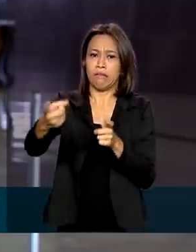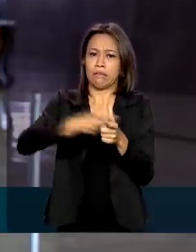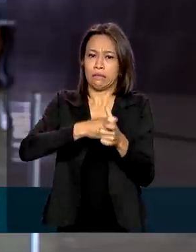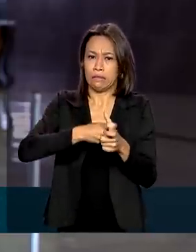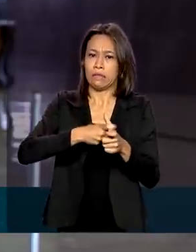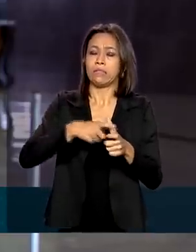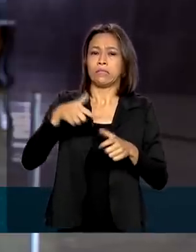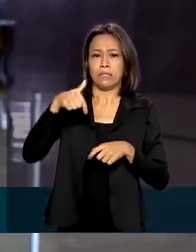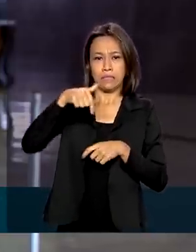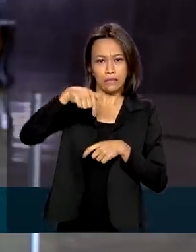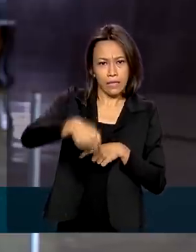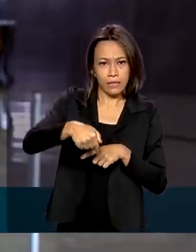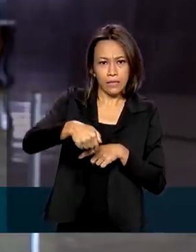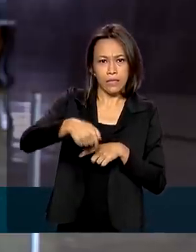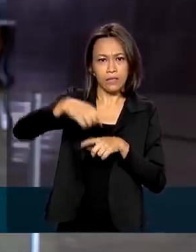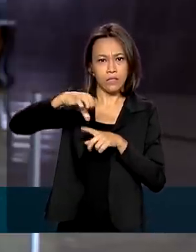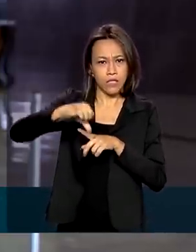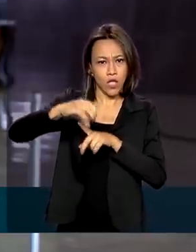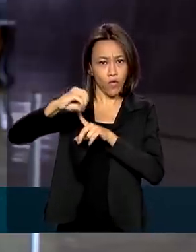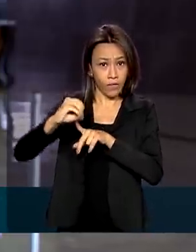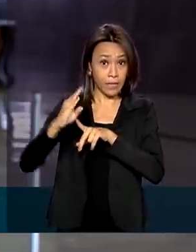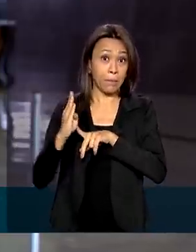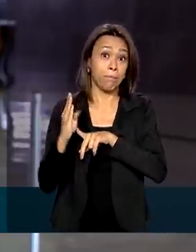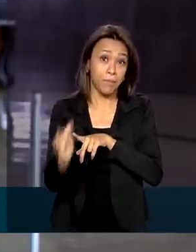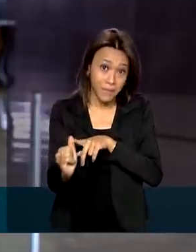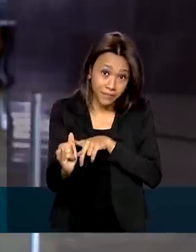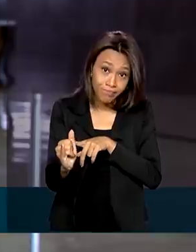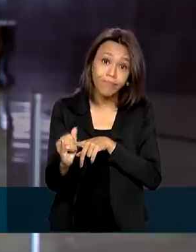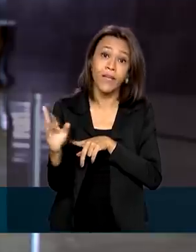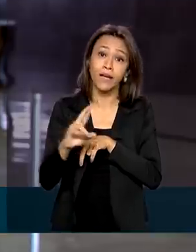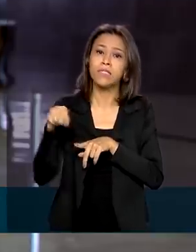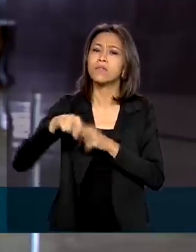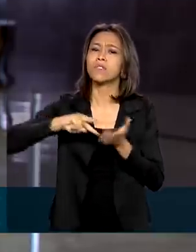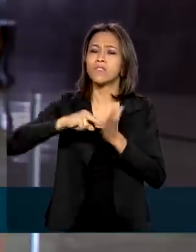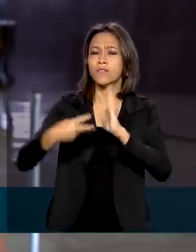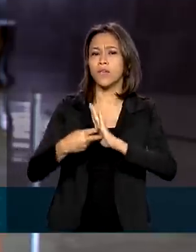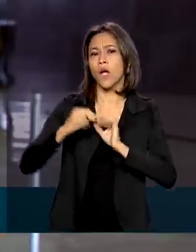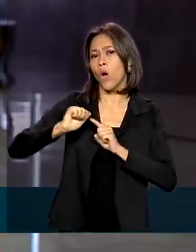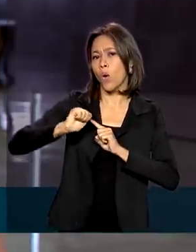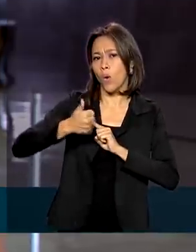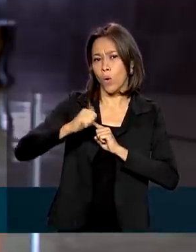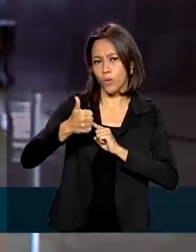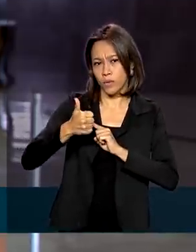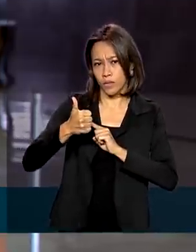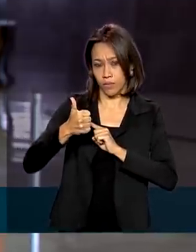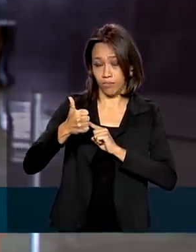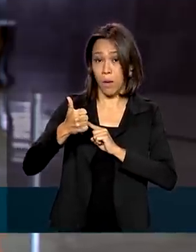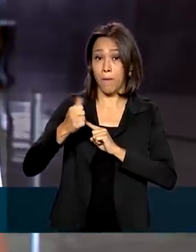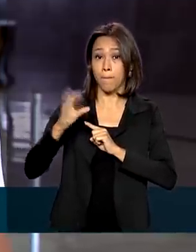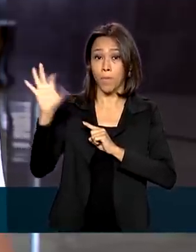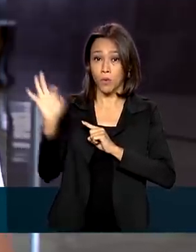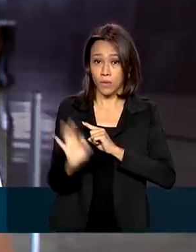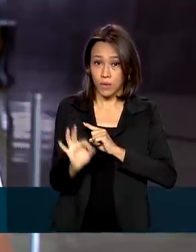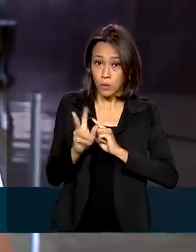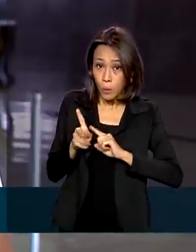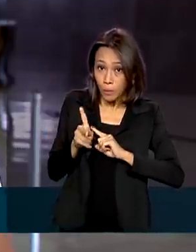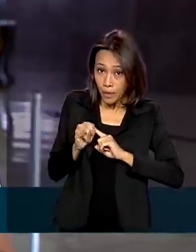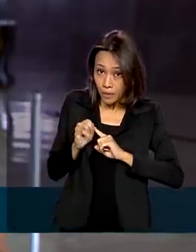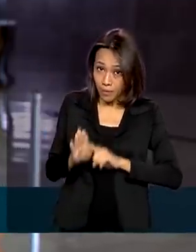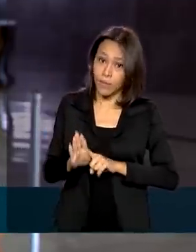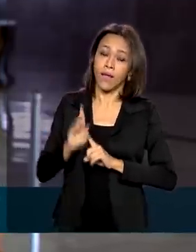na casa de R 790 bilhões. Renata, isso representa 11% do nosso PIB. Essa lei também